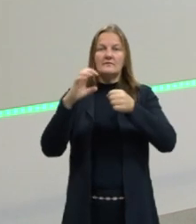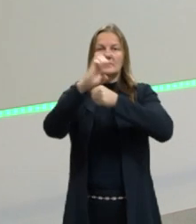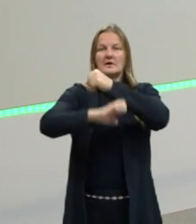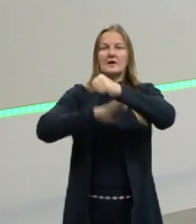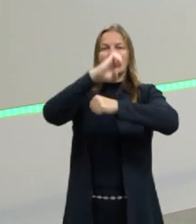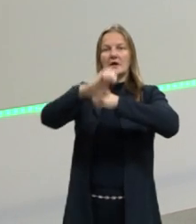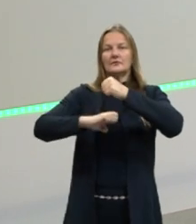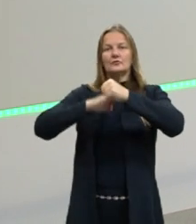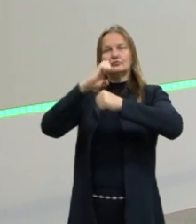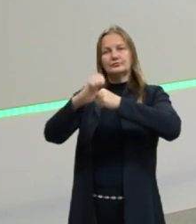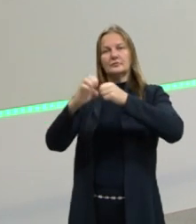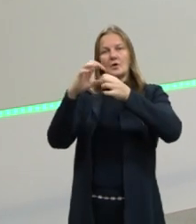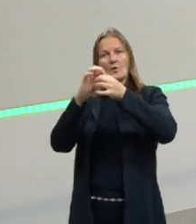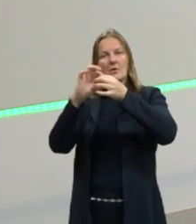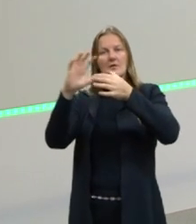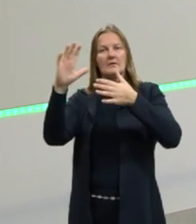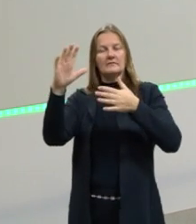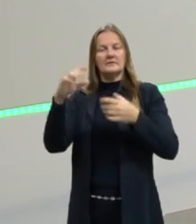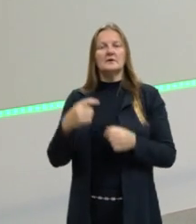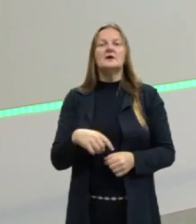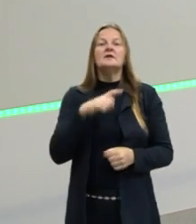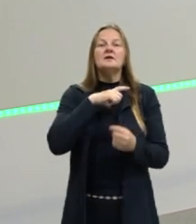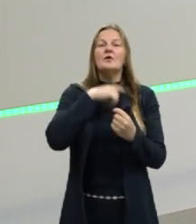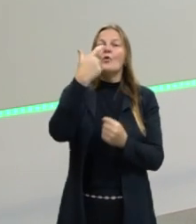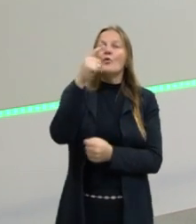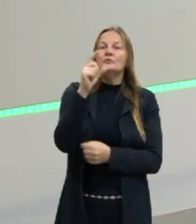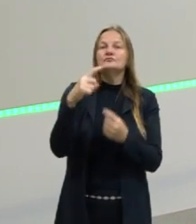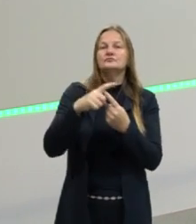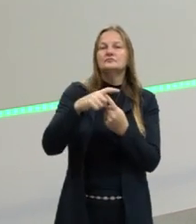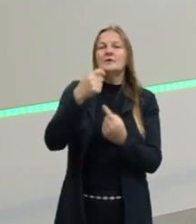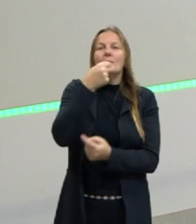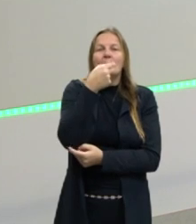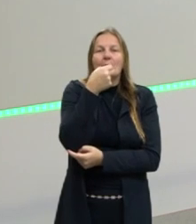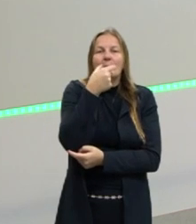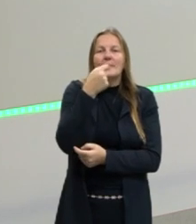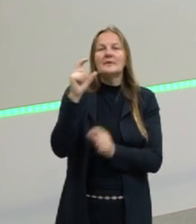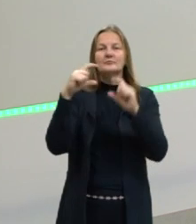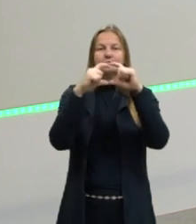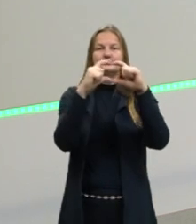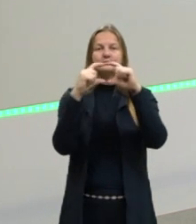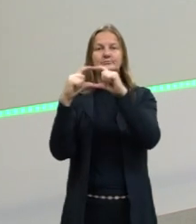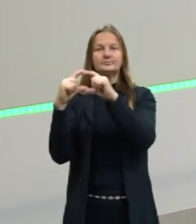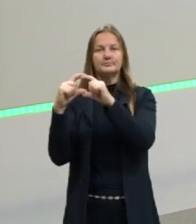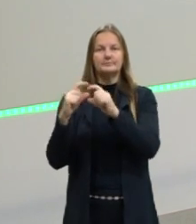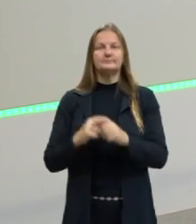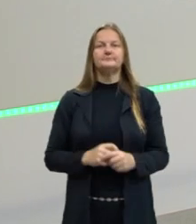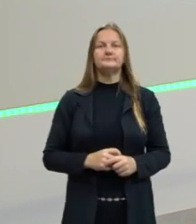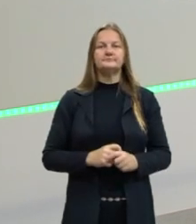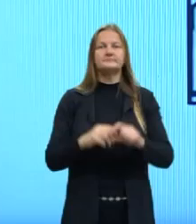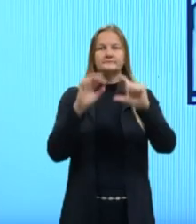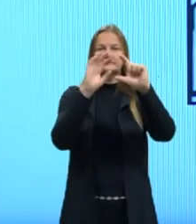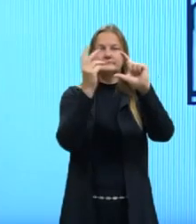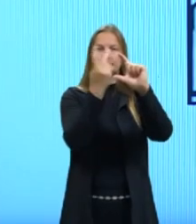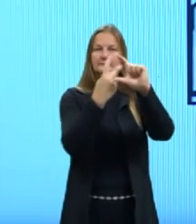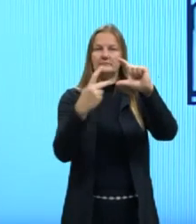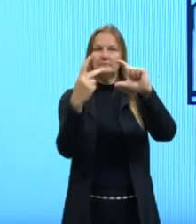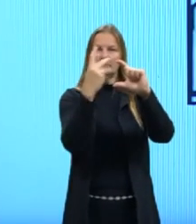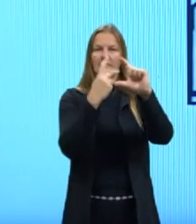Aqui eu trouxe outra charge, para a gente lembrar um pouquinho dos íons, porque a gente vai falar de ligação iônica, que diz